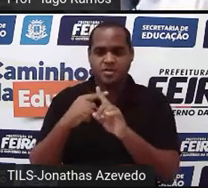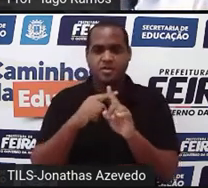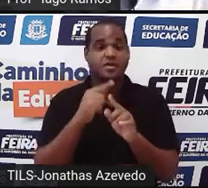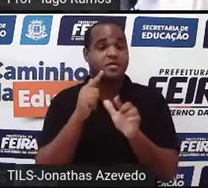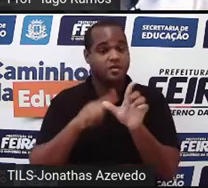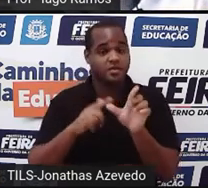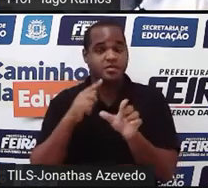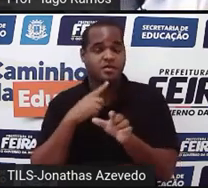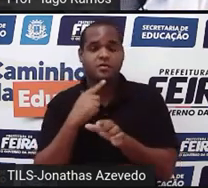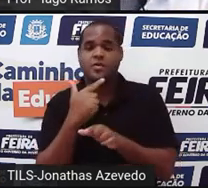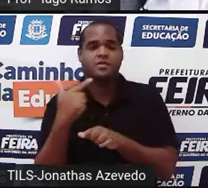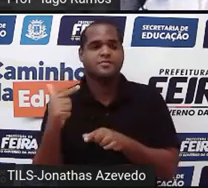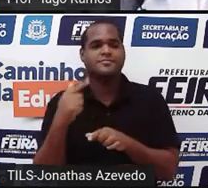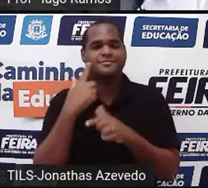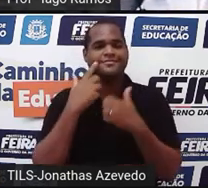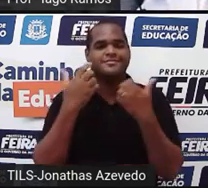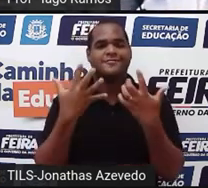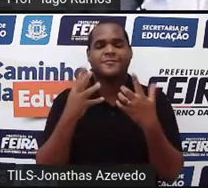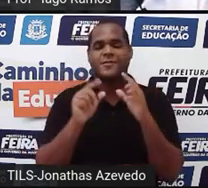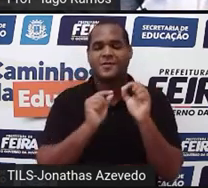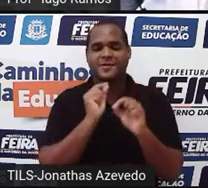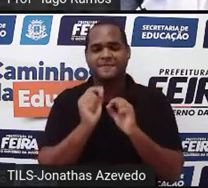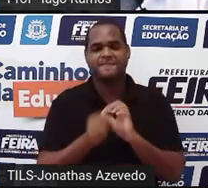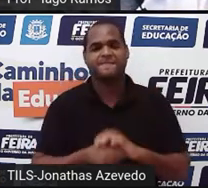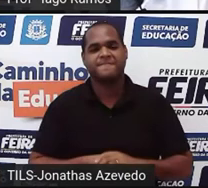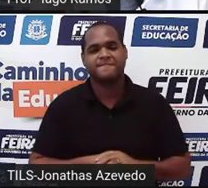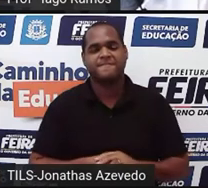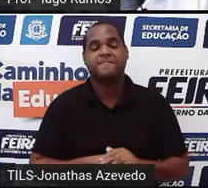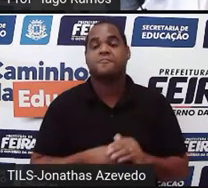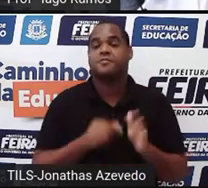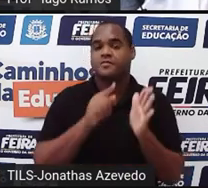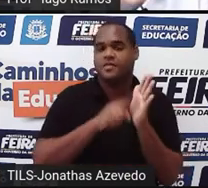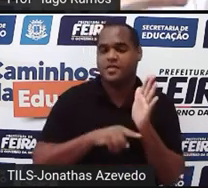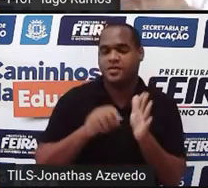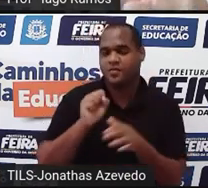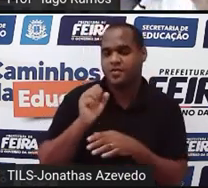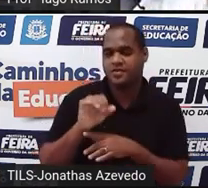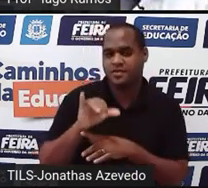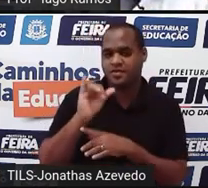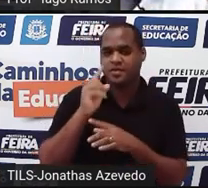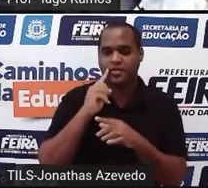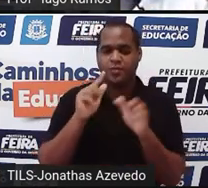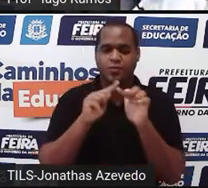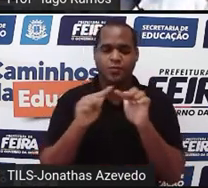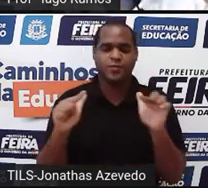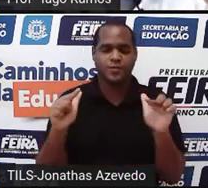que não tem letra. Olha o que vai acontecer. Menos 8x mais 8x, zero.